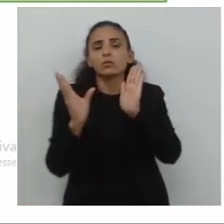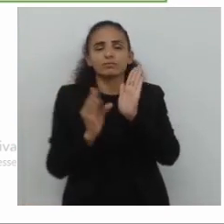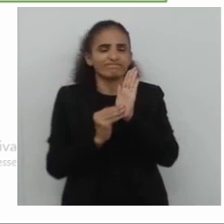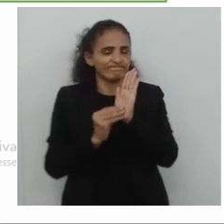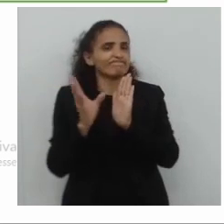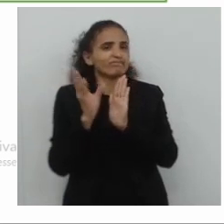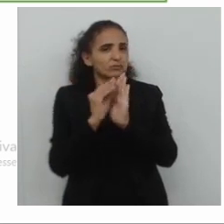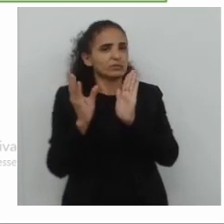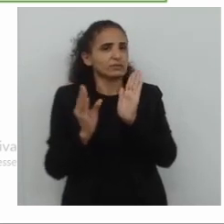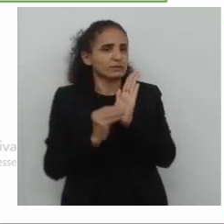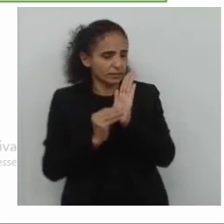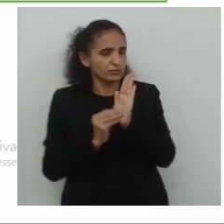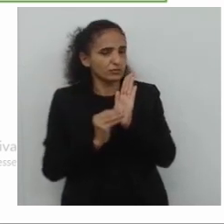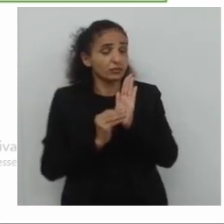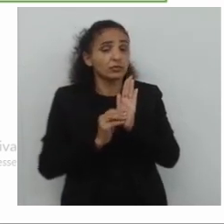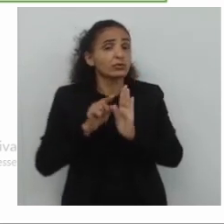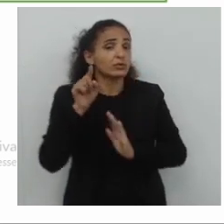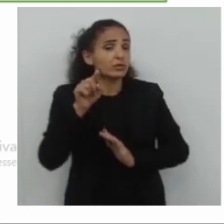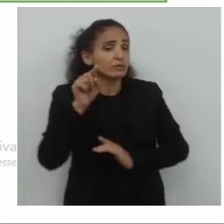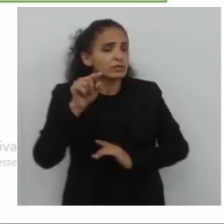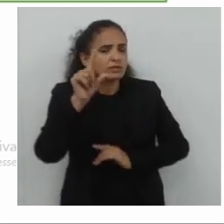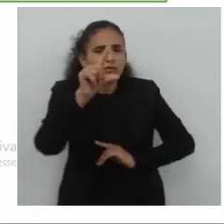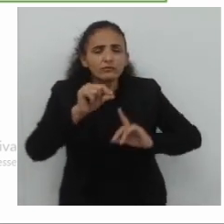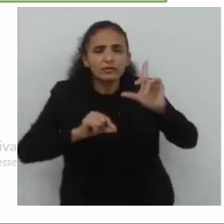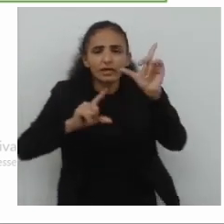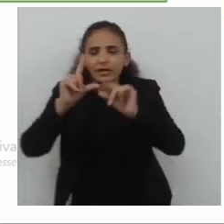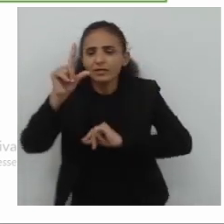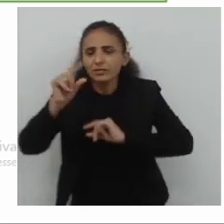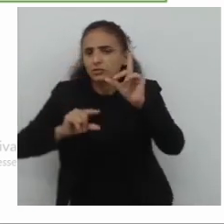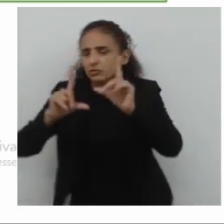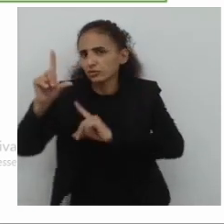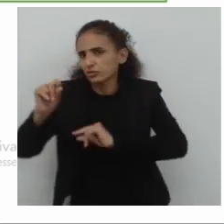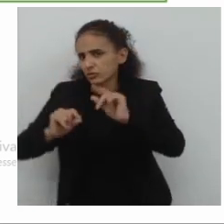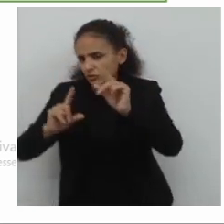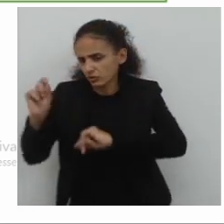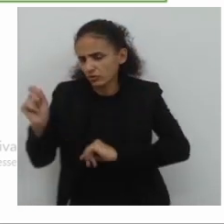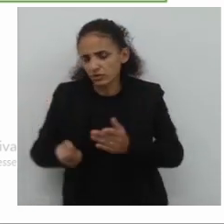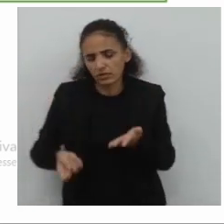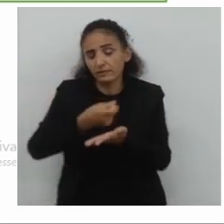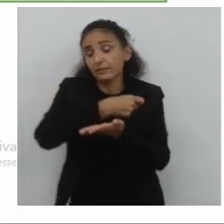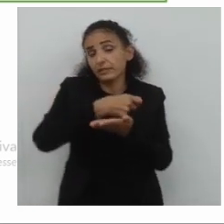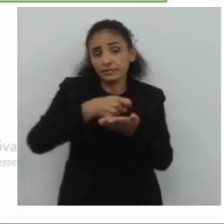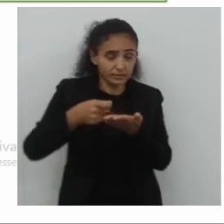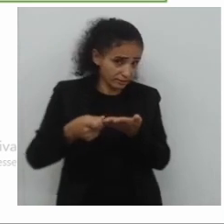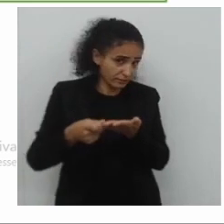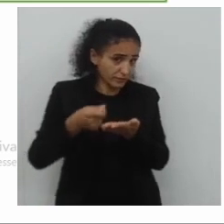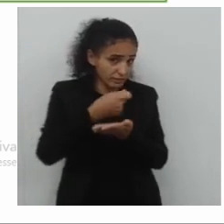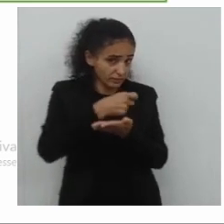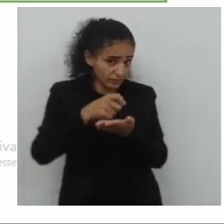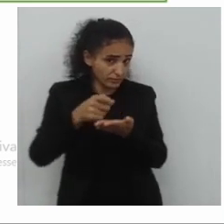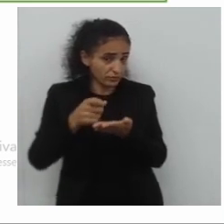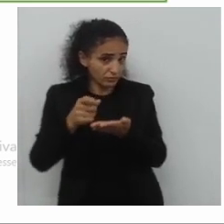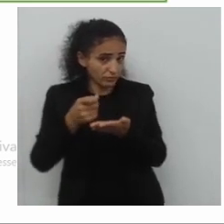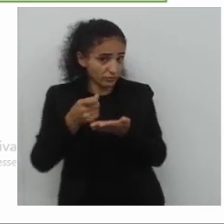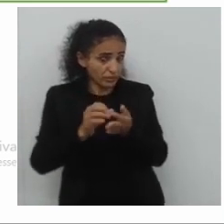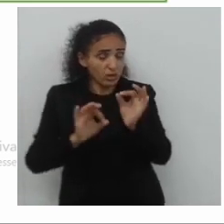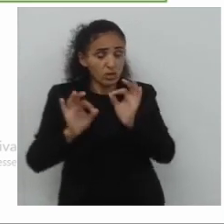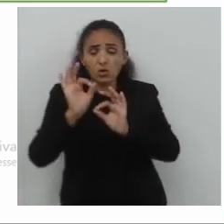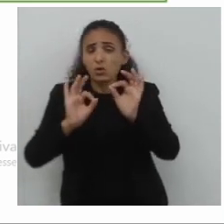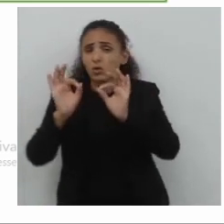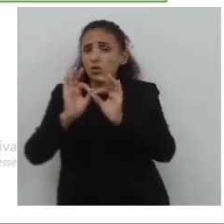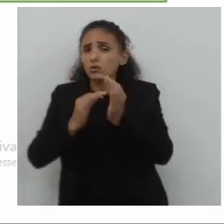o contexto do gênero escolhido, e do seu leitor, seu receptor. Vejam só, situacionalidade,